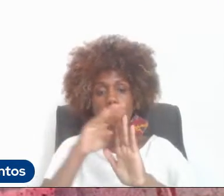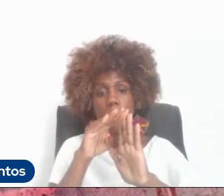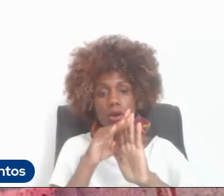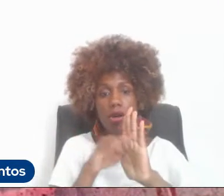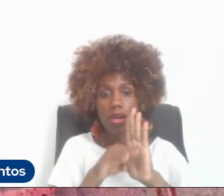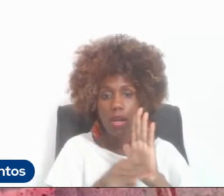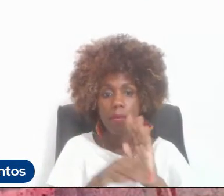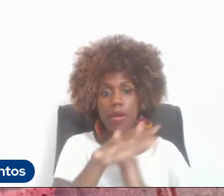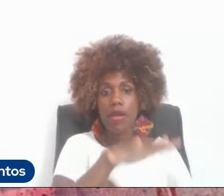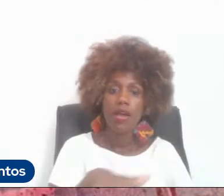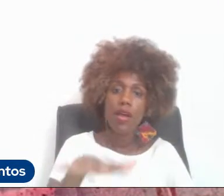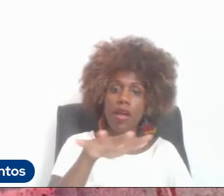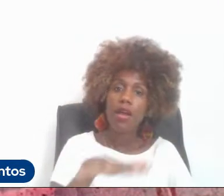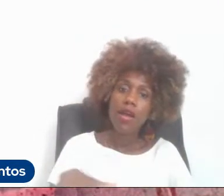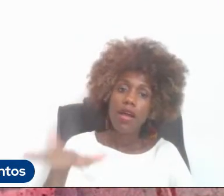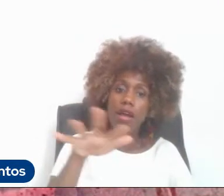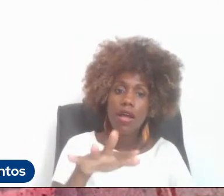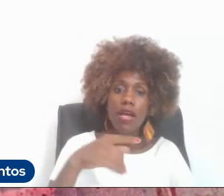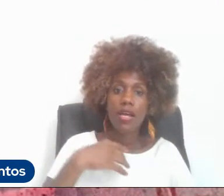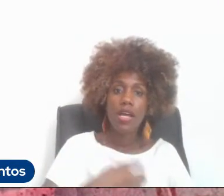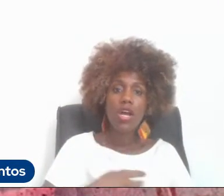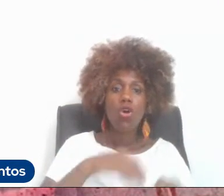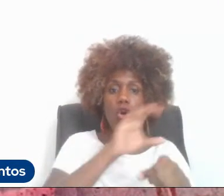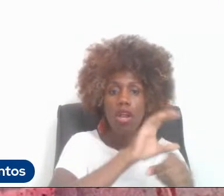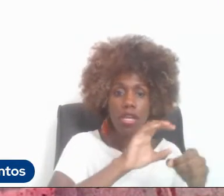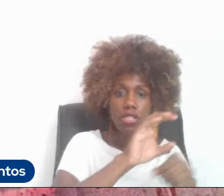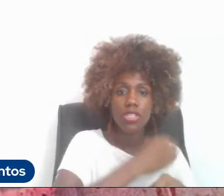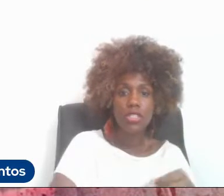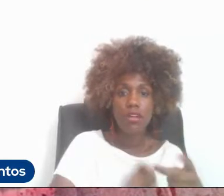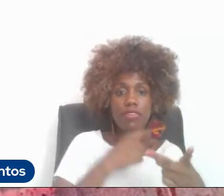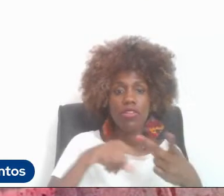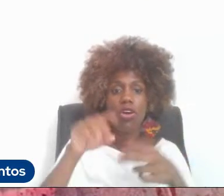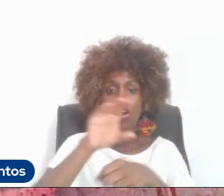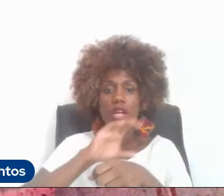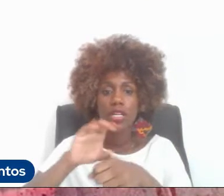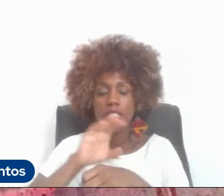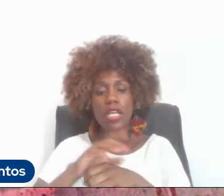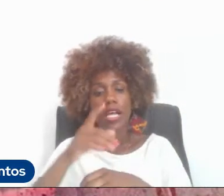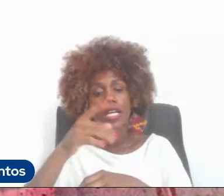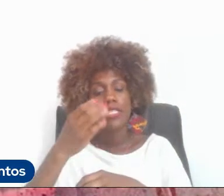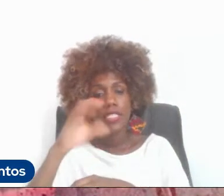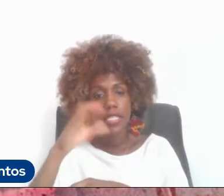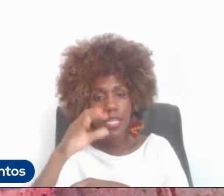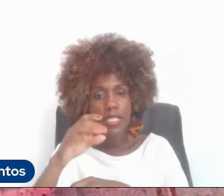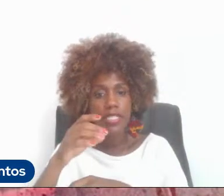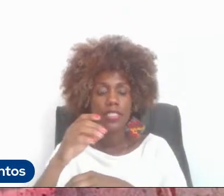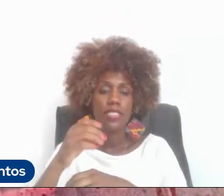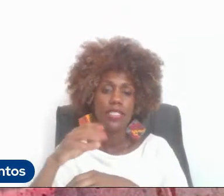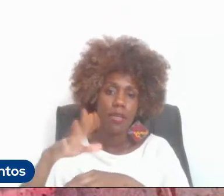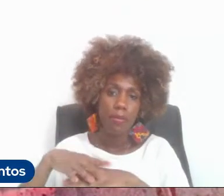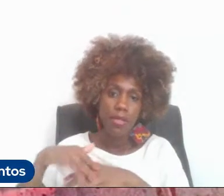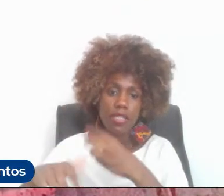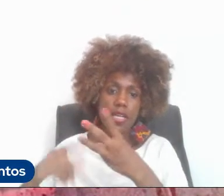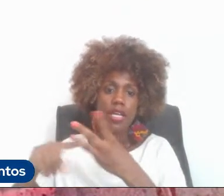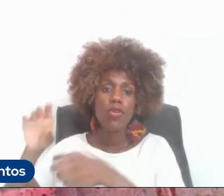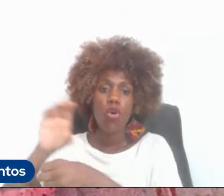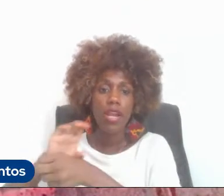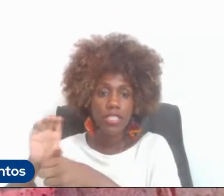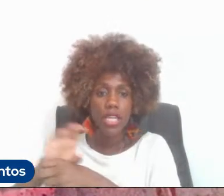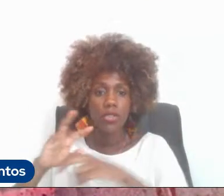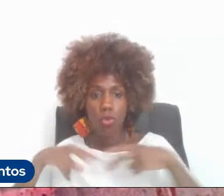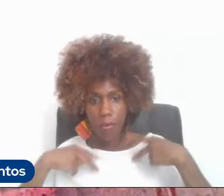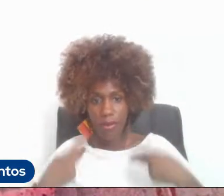da vida, o colégio da vida, das ciências exatas e o colégio da humanidade, onde